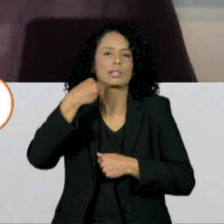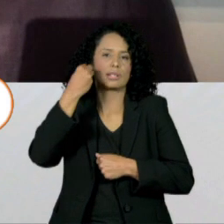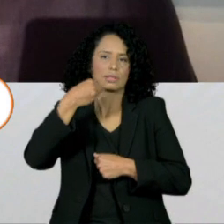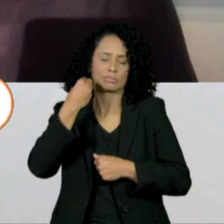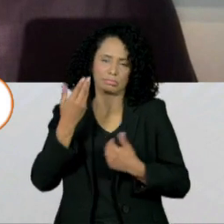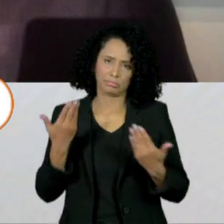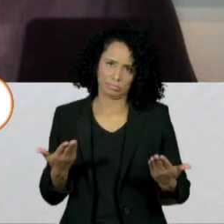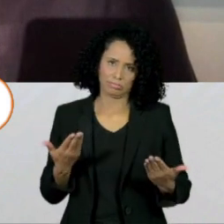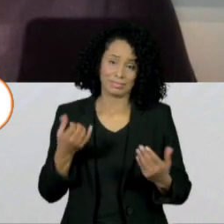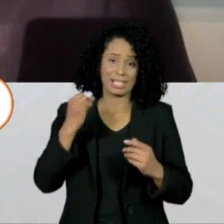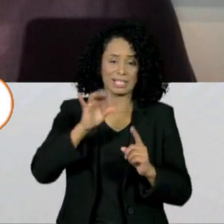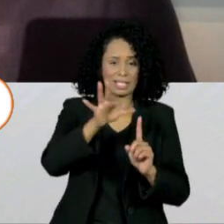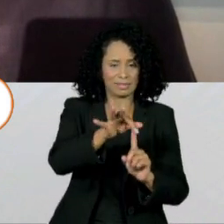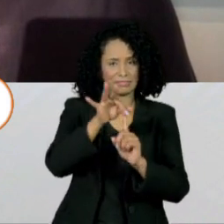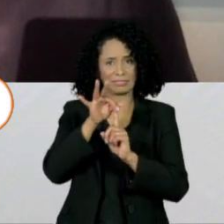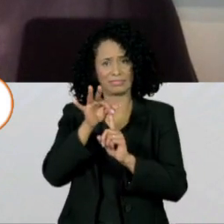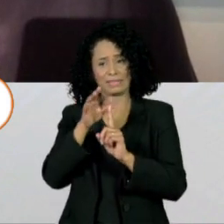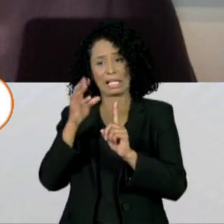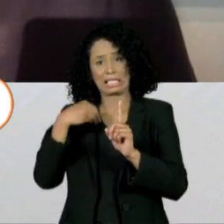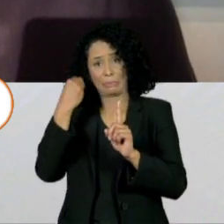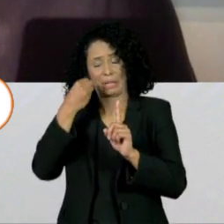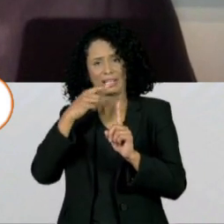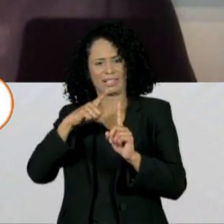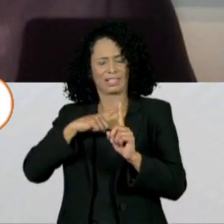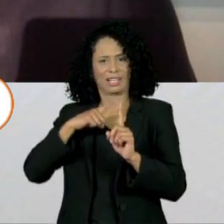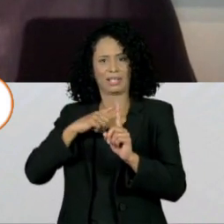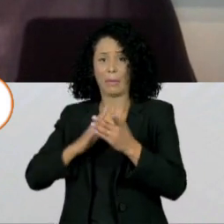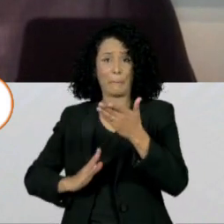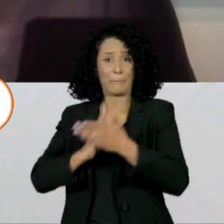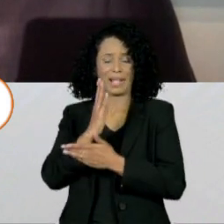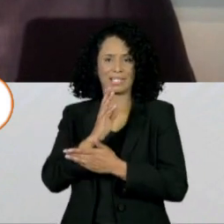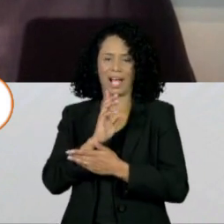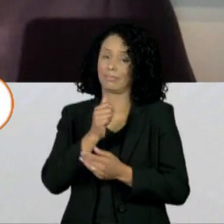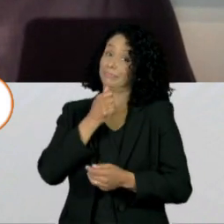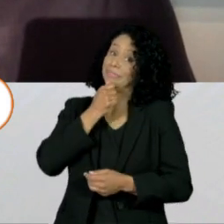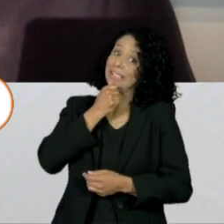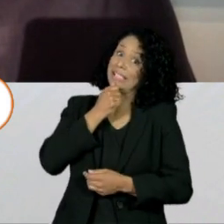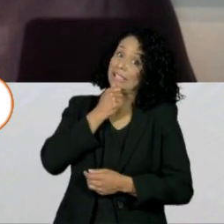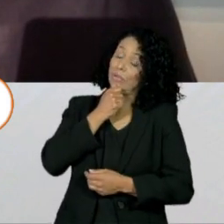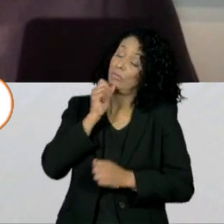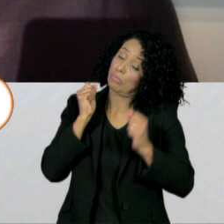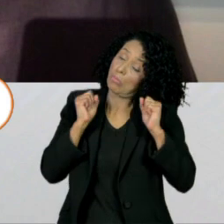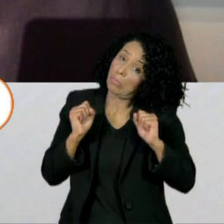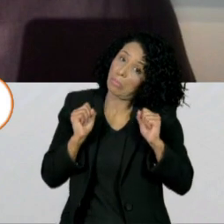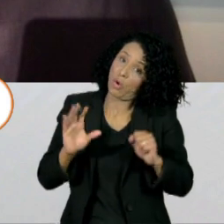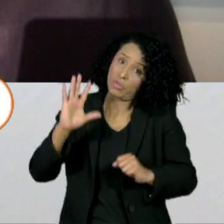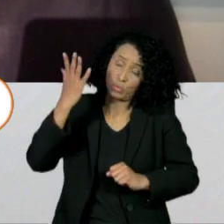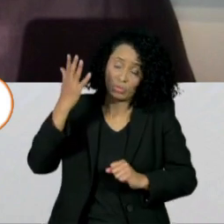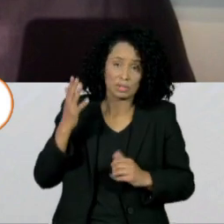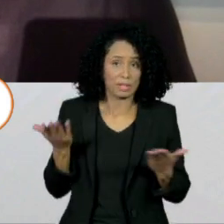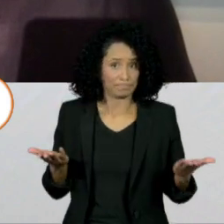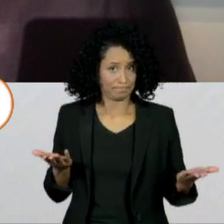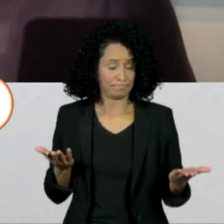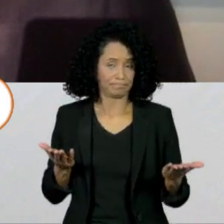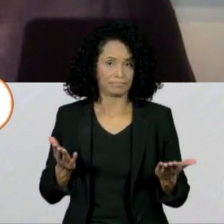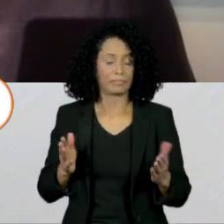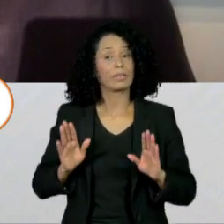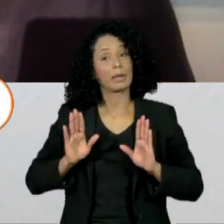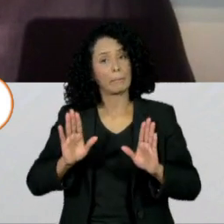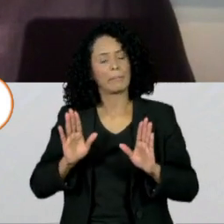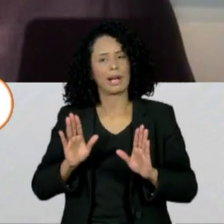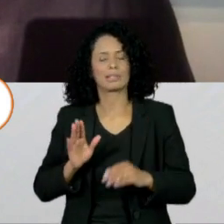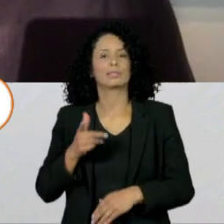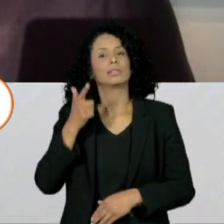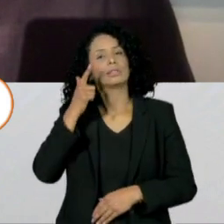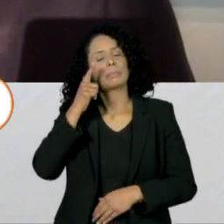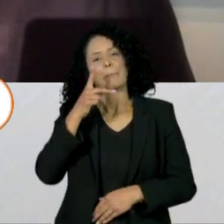passe. Então, vamos aguardar aí a Petrobras marcar essa assembleia para acabar com essa novela, né? Uma novela que já está se